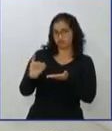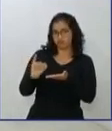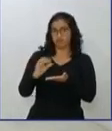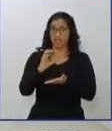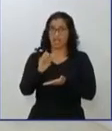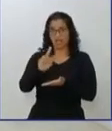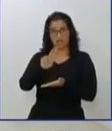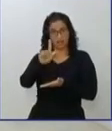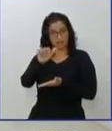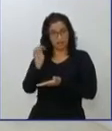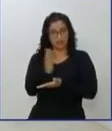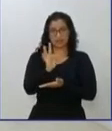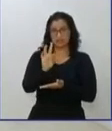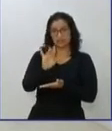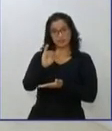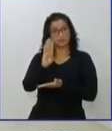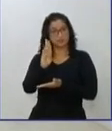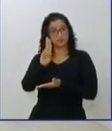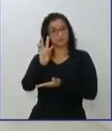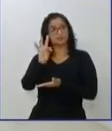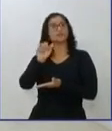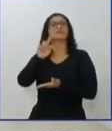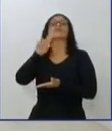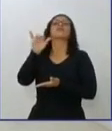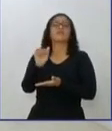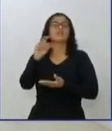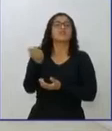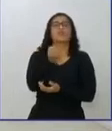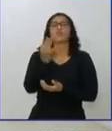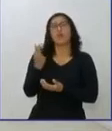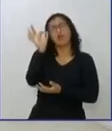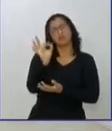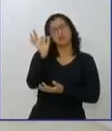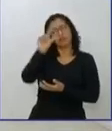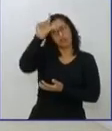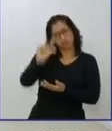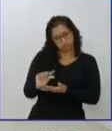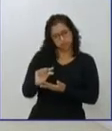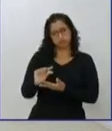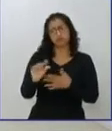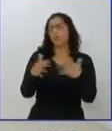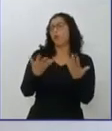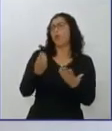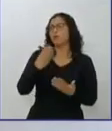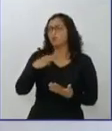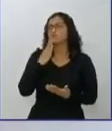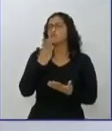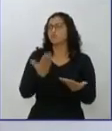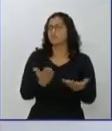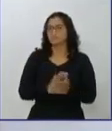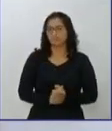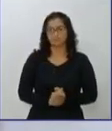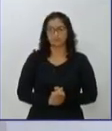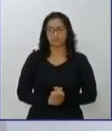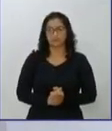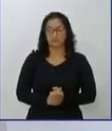pragmático, ser específico. E em quantos milhões a gente estaria falando nessa fração? Olha, Tatá, são duas coisas que